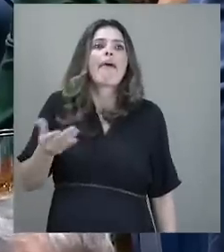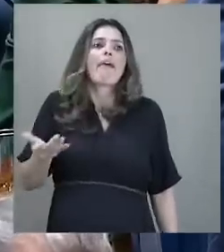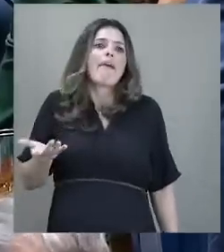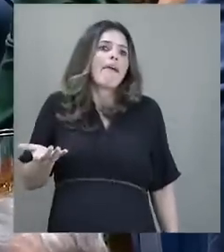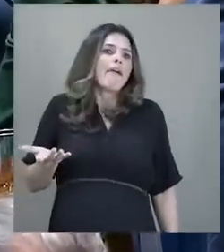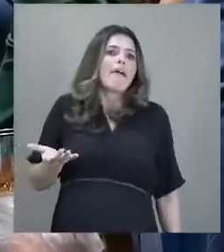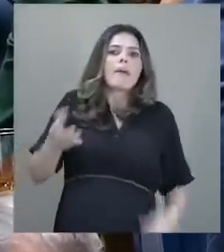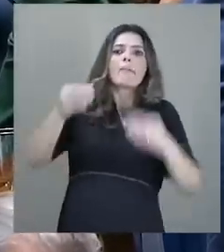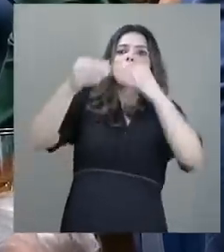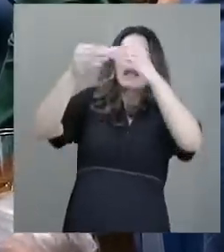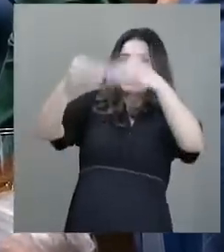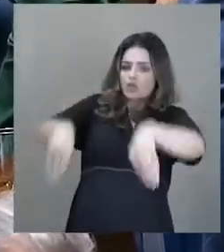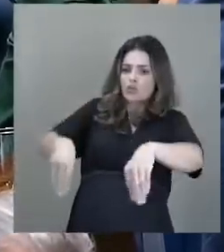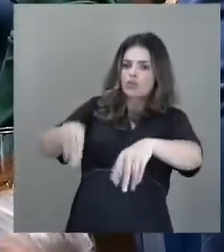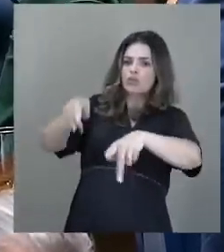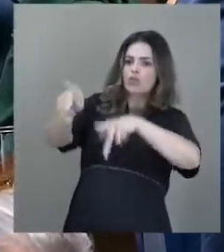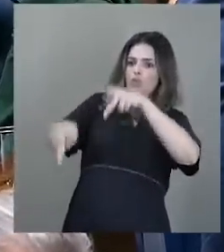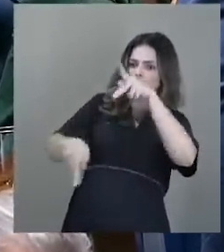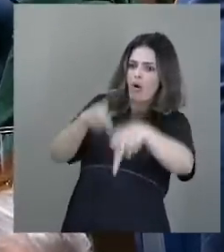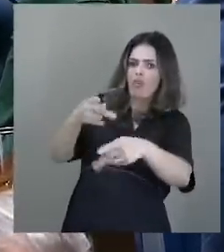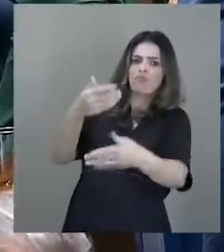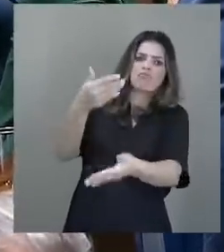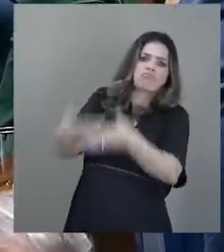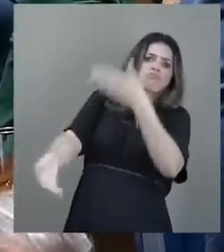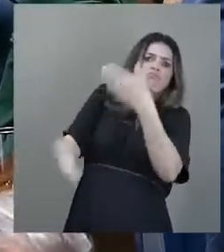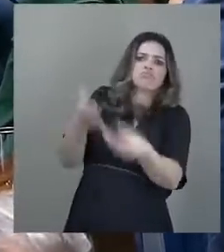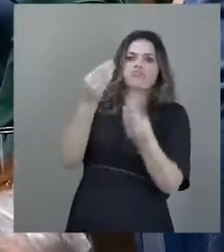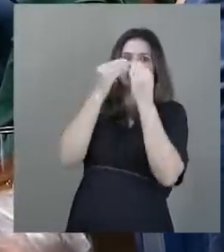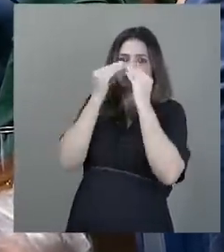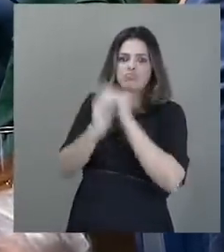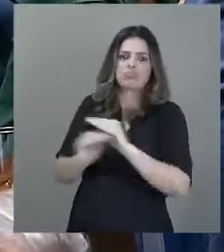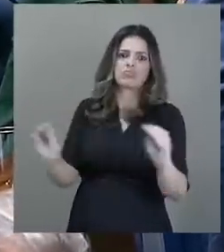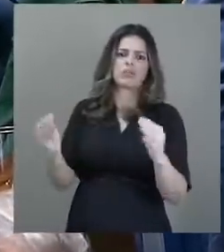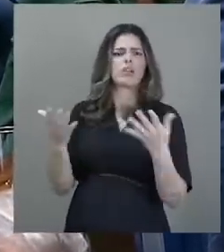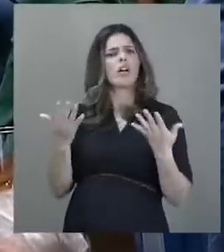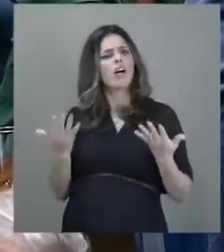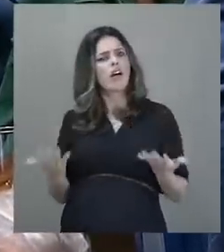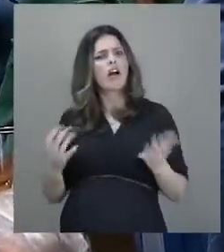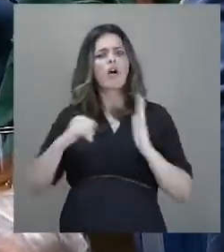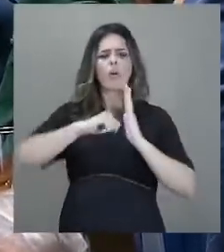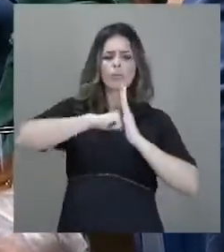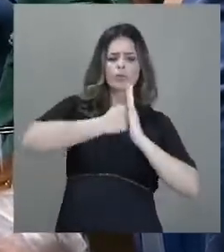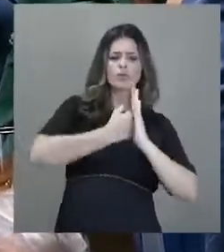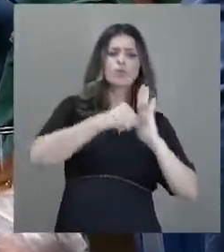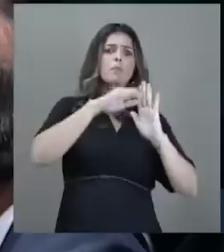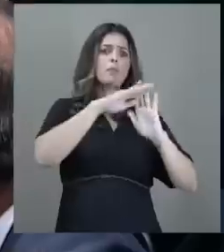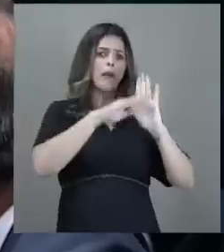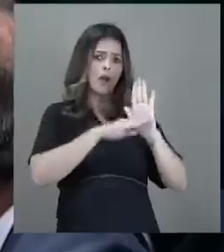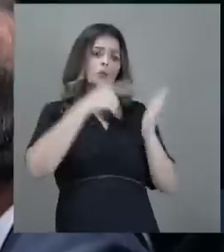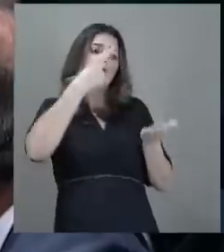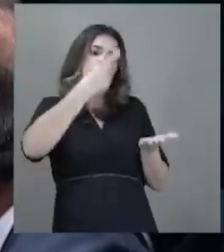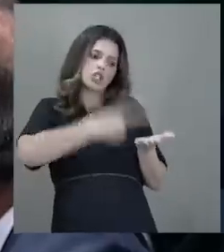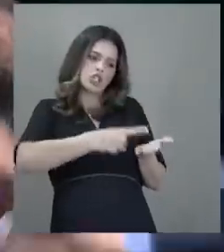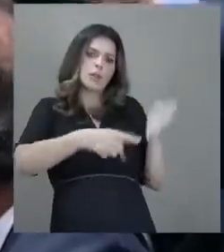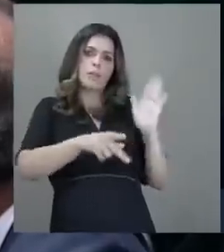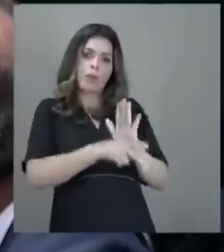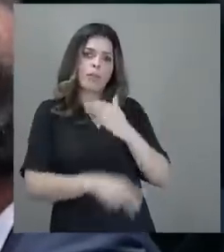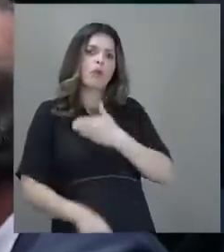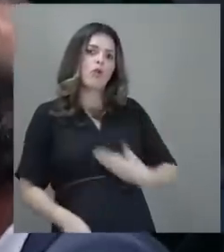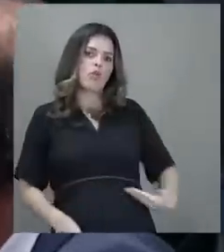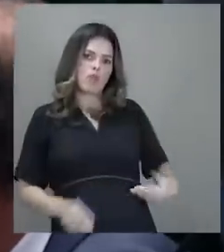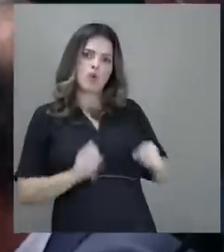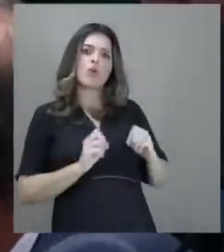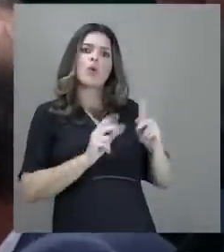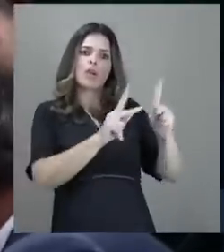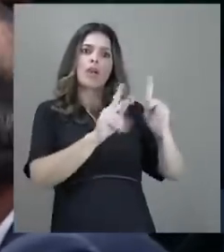prejudicar os cidadãos, sejam lá onde eles estejam. Obstruir a pauta e a agenda do governo faz parte, inclusive